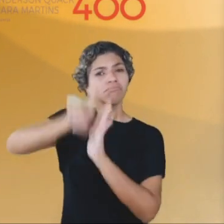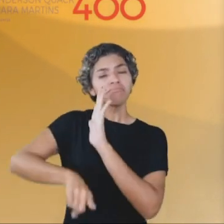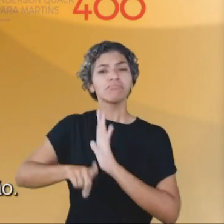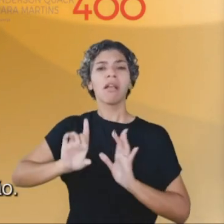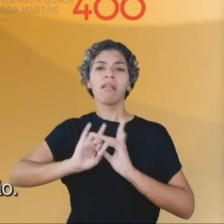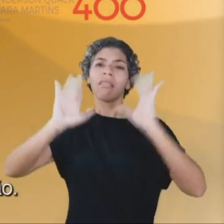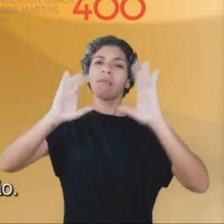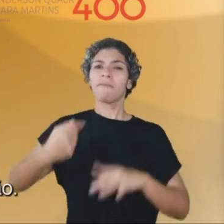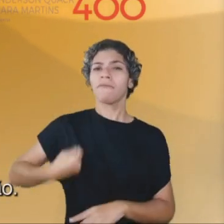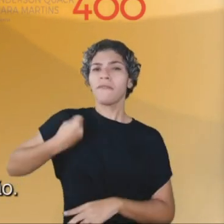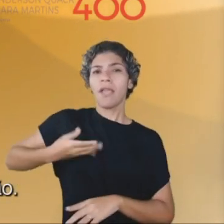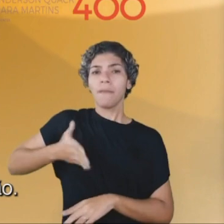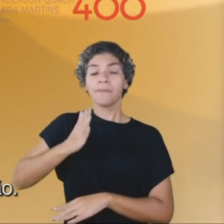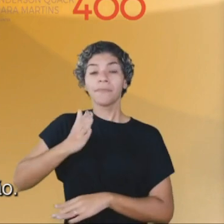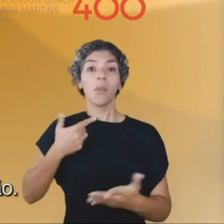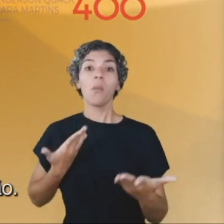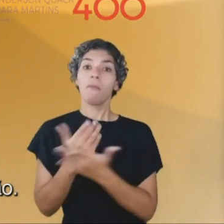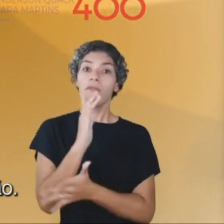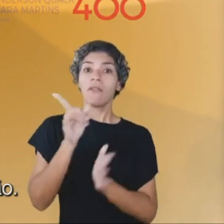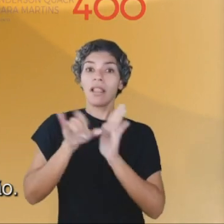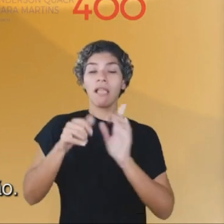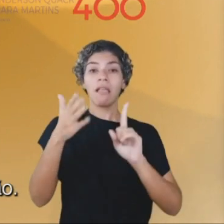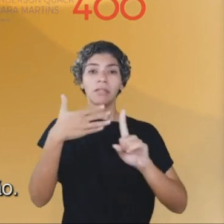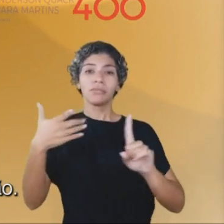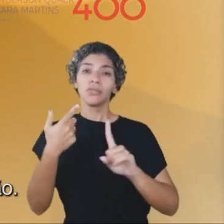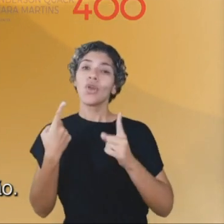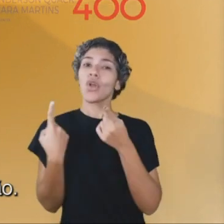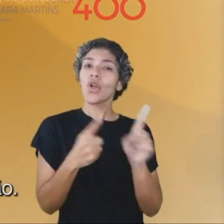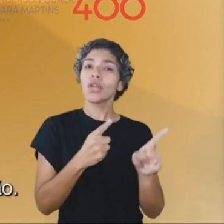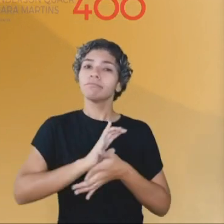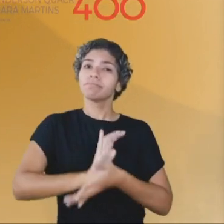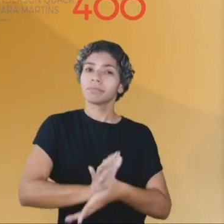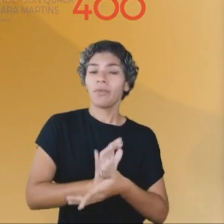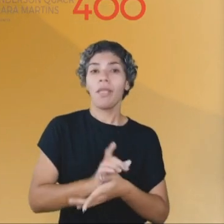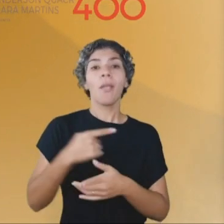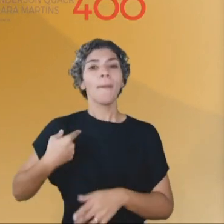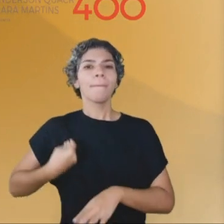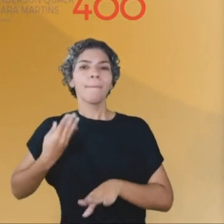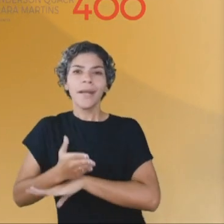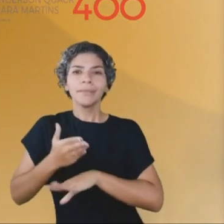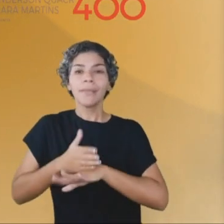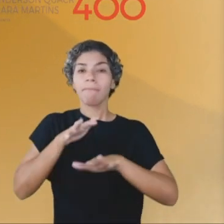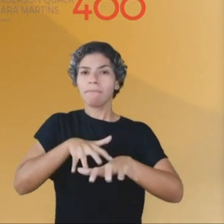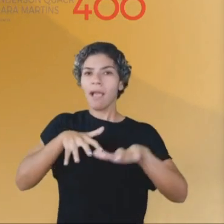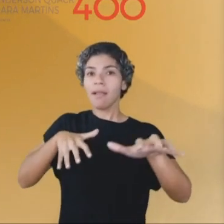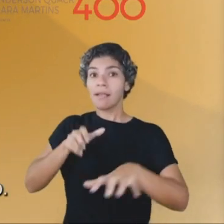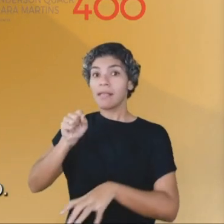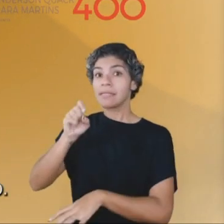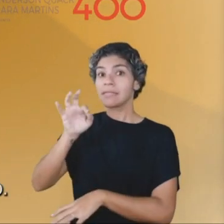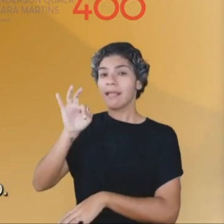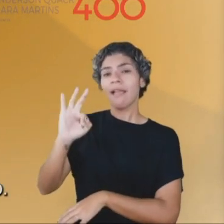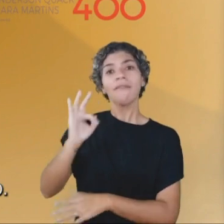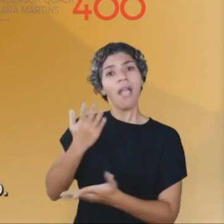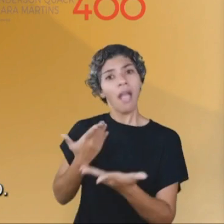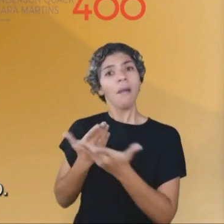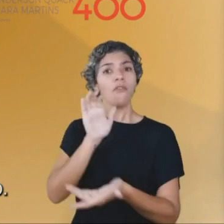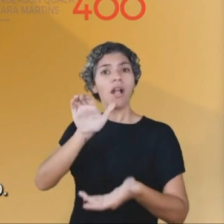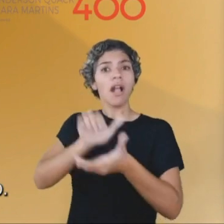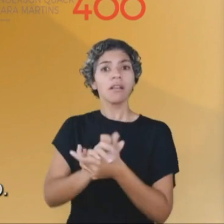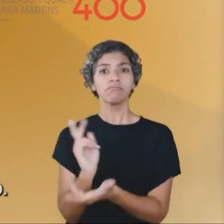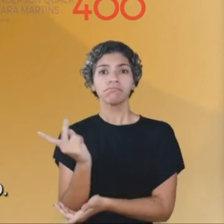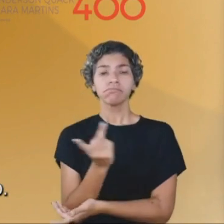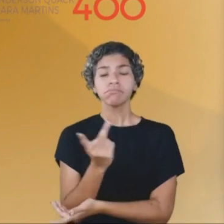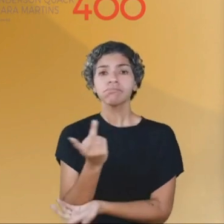ódio. Aprovei leis LGBT contra a discriminação. Participei de paradas. STF aprovou